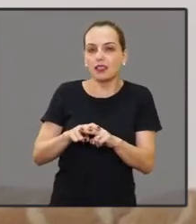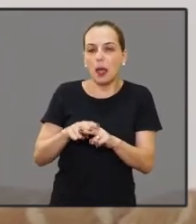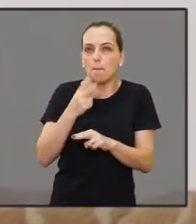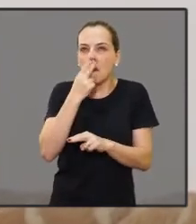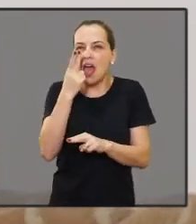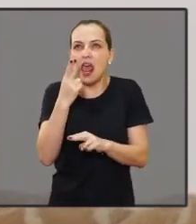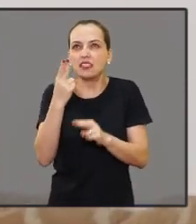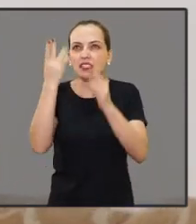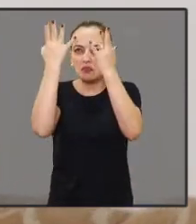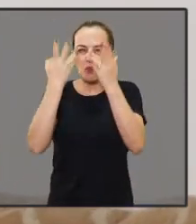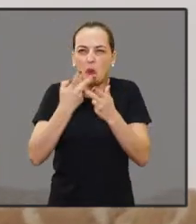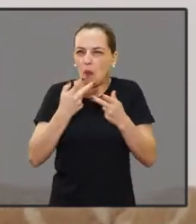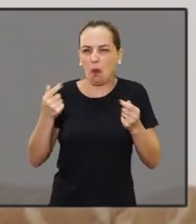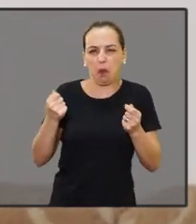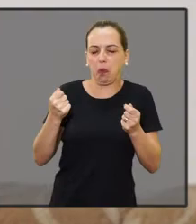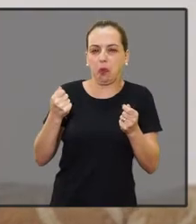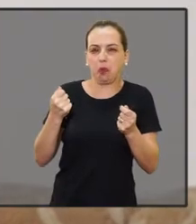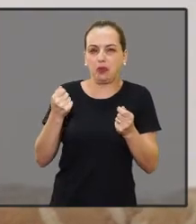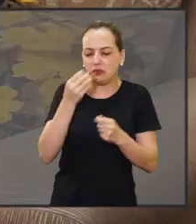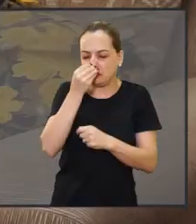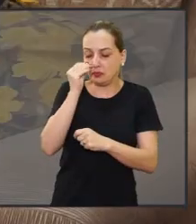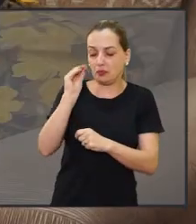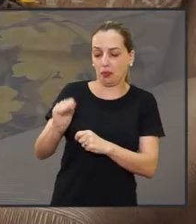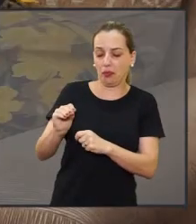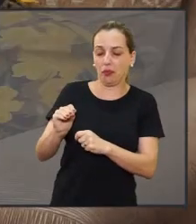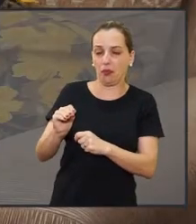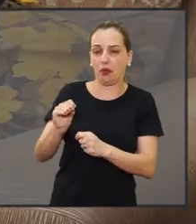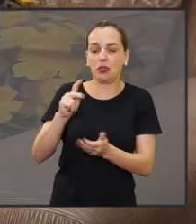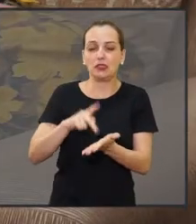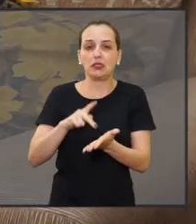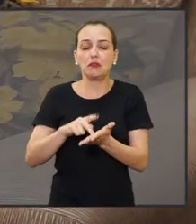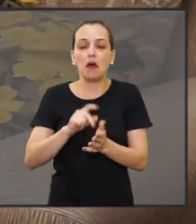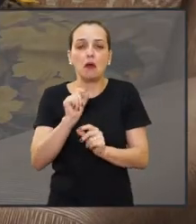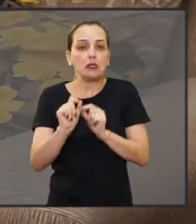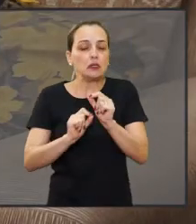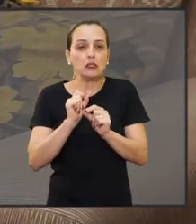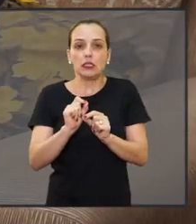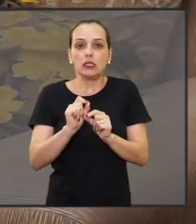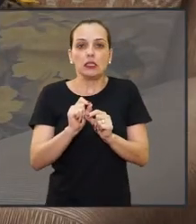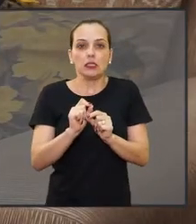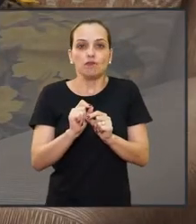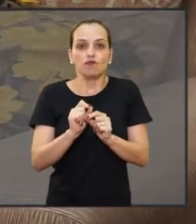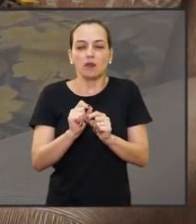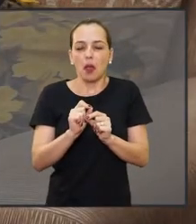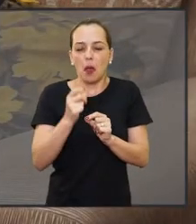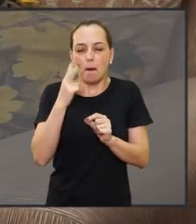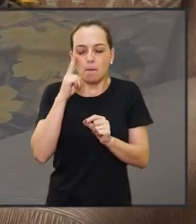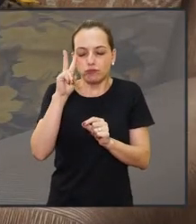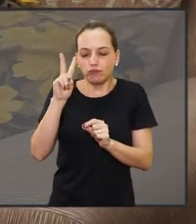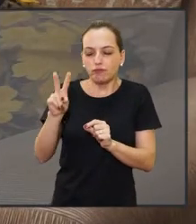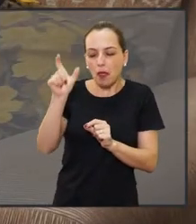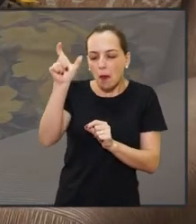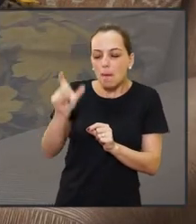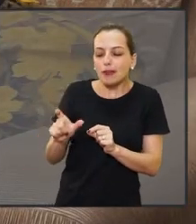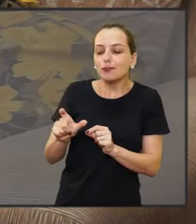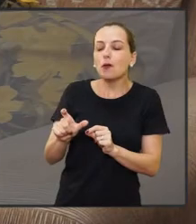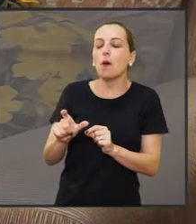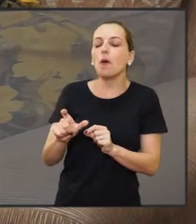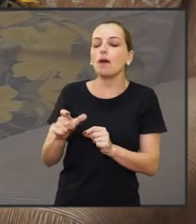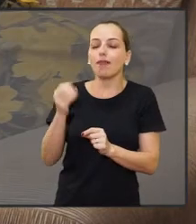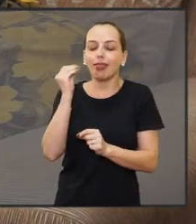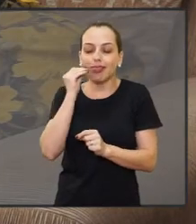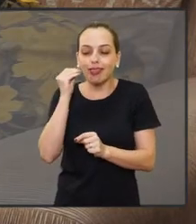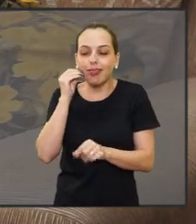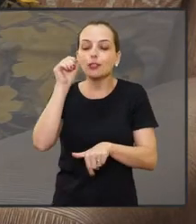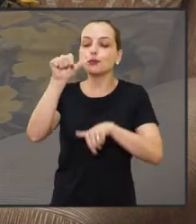sido presa, você não é uma pessoa. Você é um bicho, o fato de você ter sido presa. Ninguém